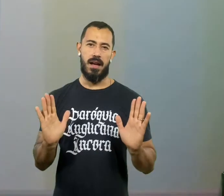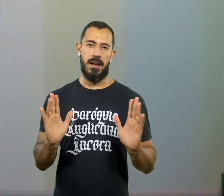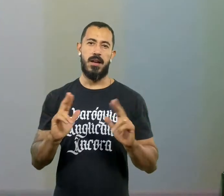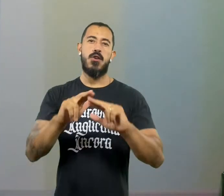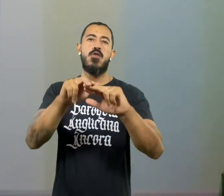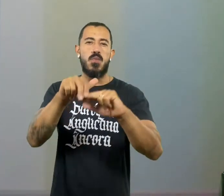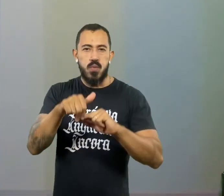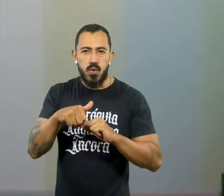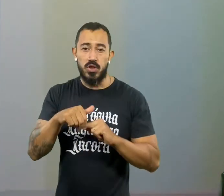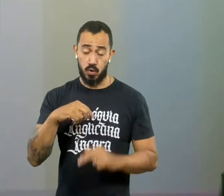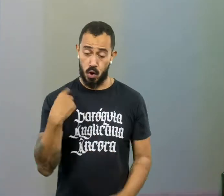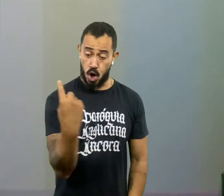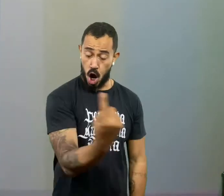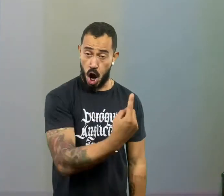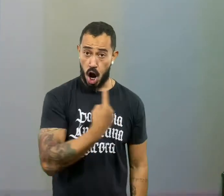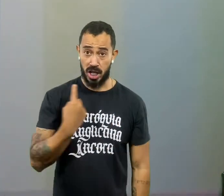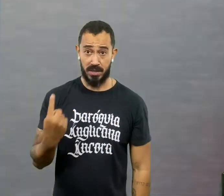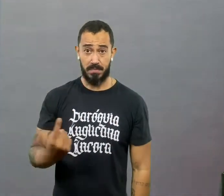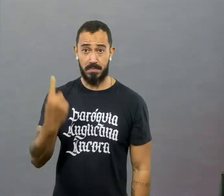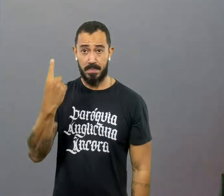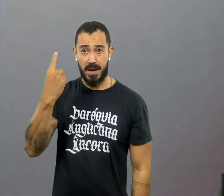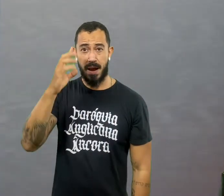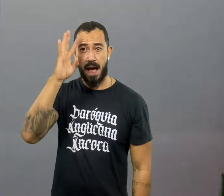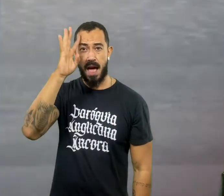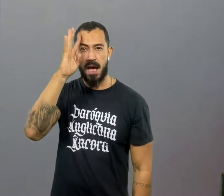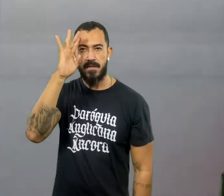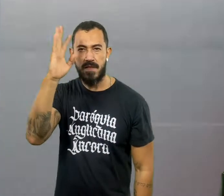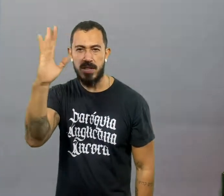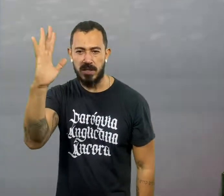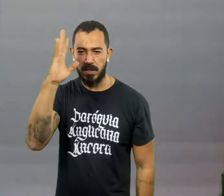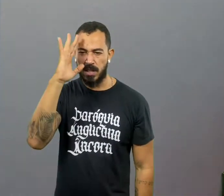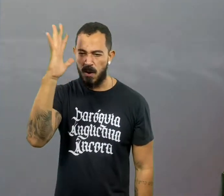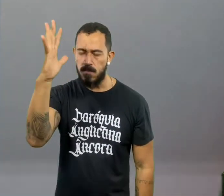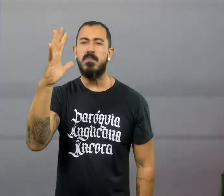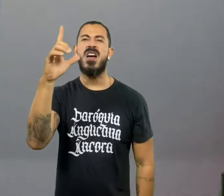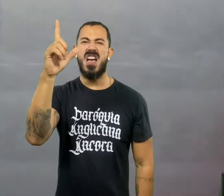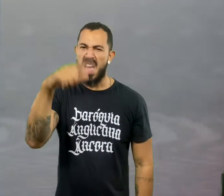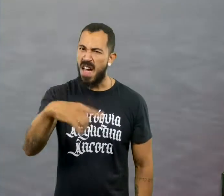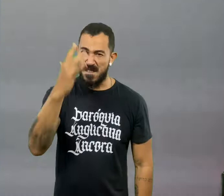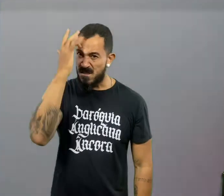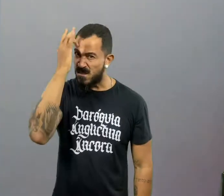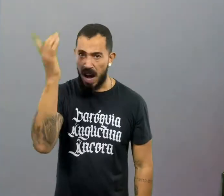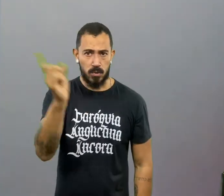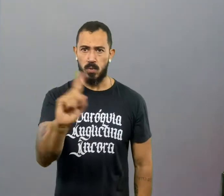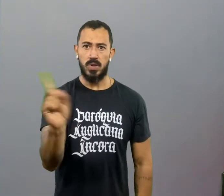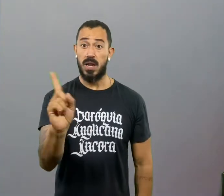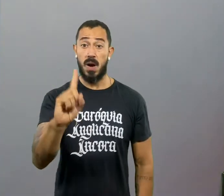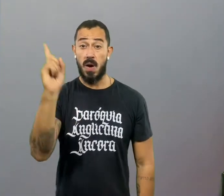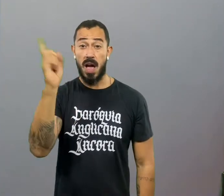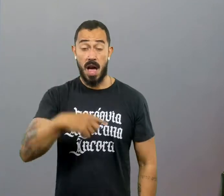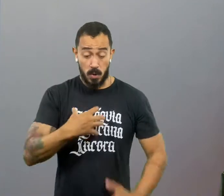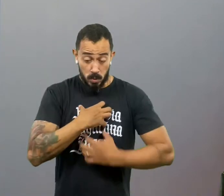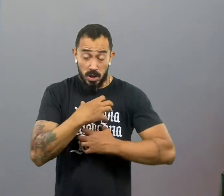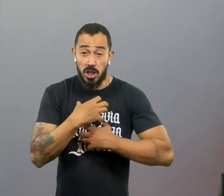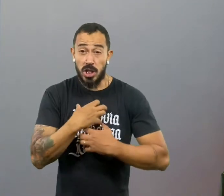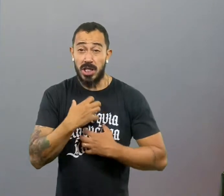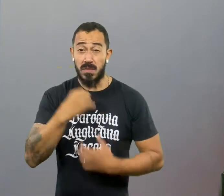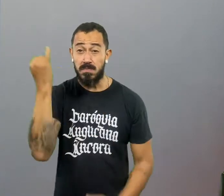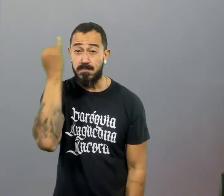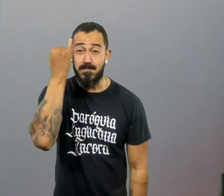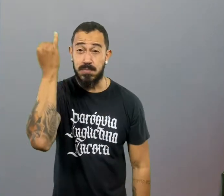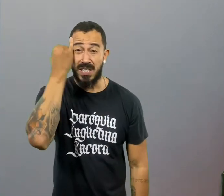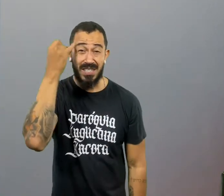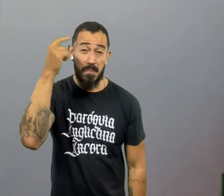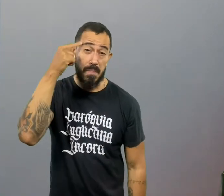Reflexão. Uma boa reflexão, geralmente ela é fruto de uma luta, de uma guerra, que é vencer a preguiça de pensar.